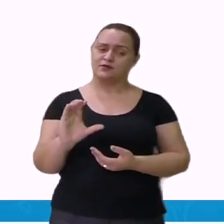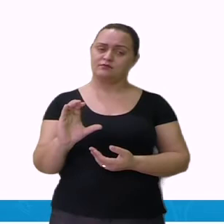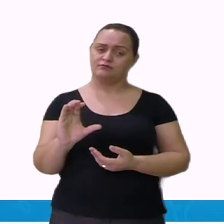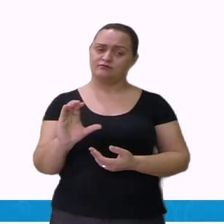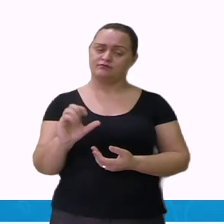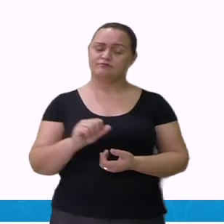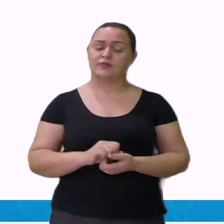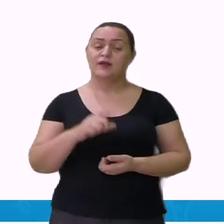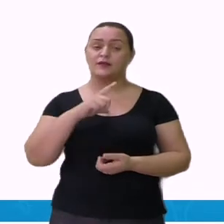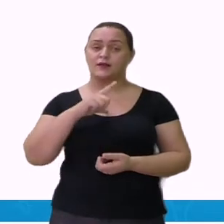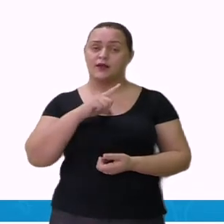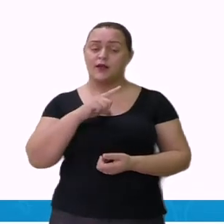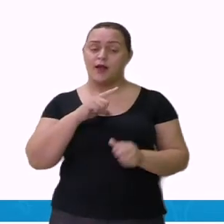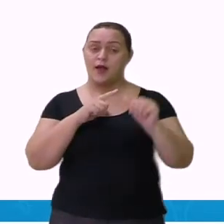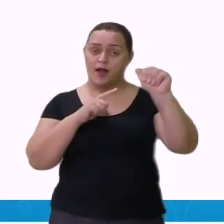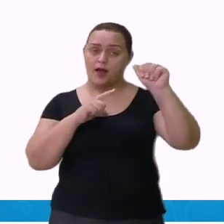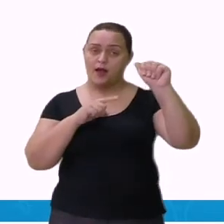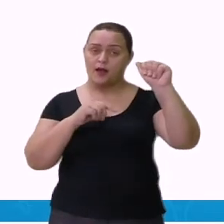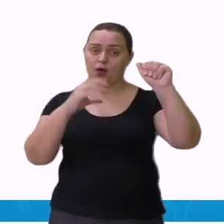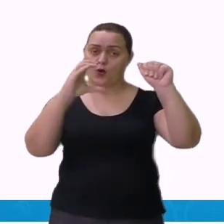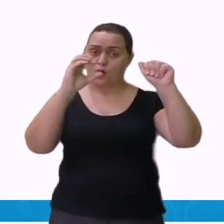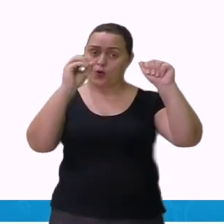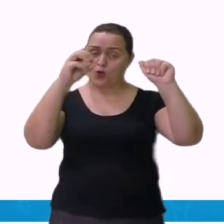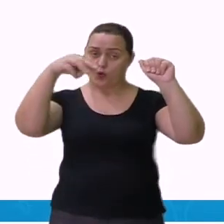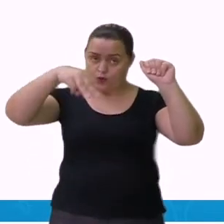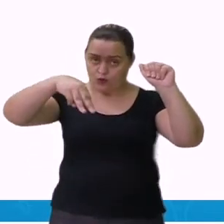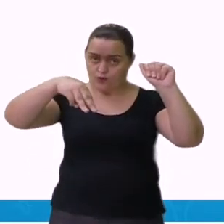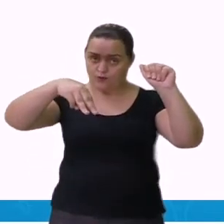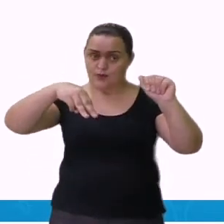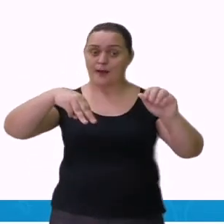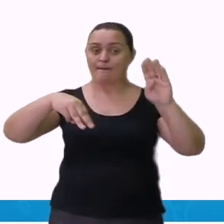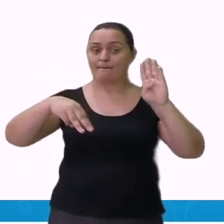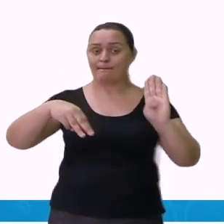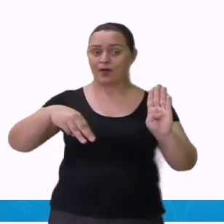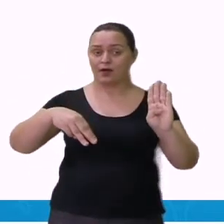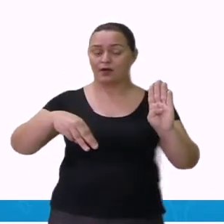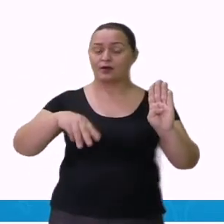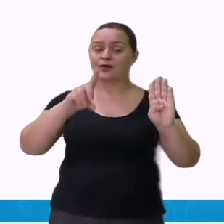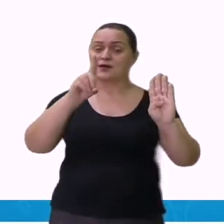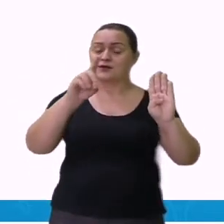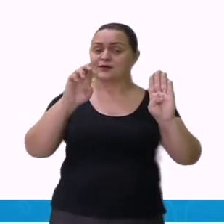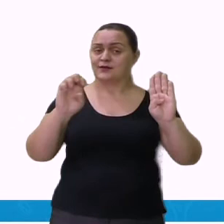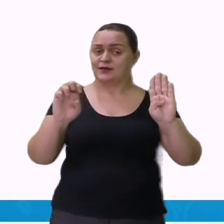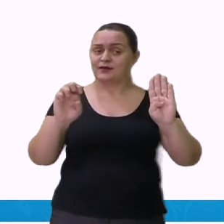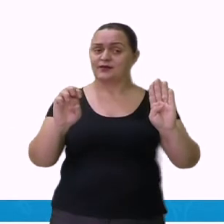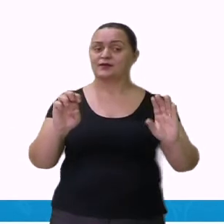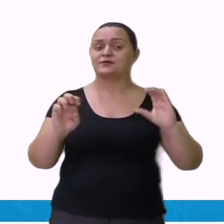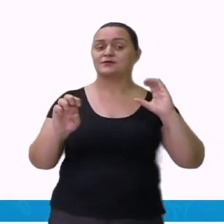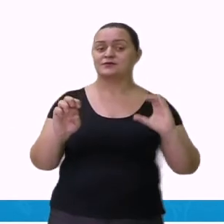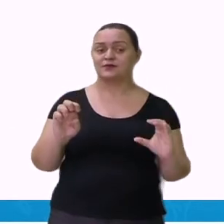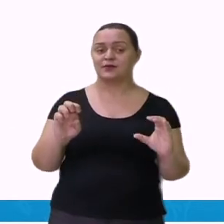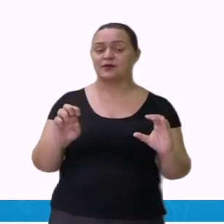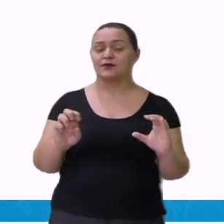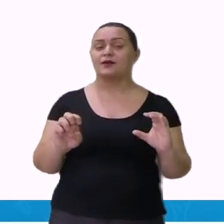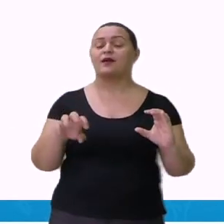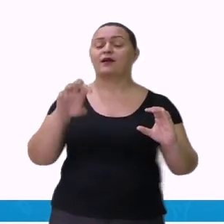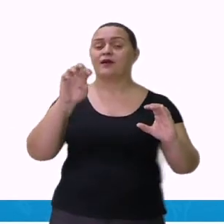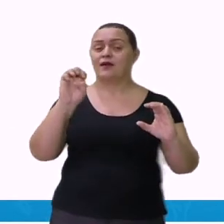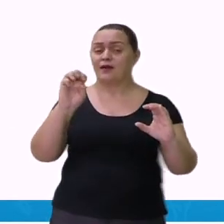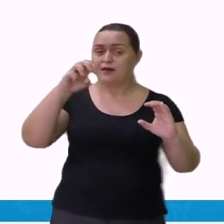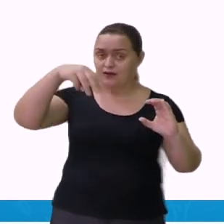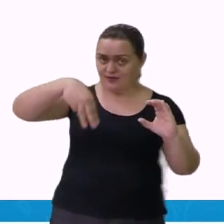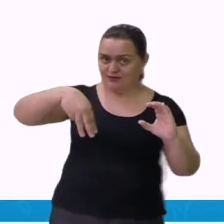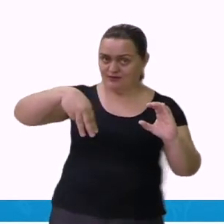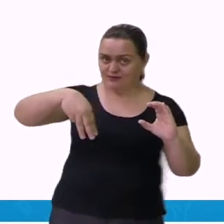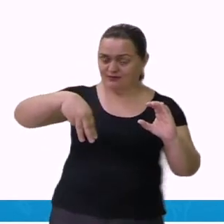Temos na letra B a preposição D e temos na letra C a preposição em.